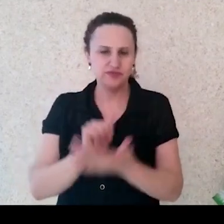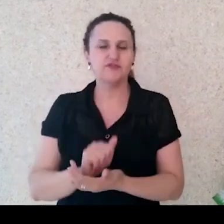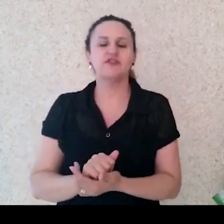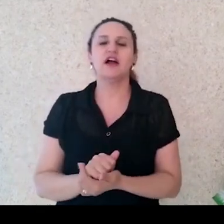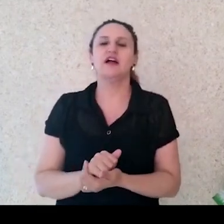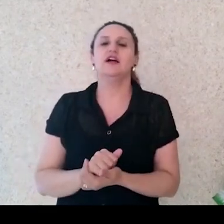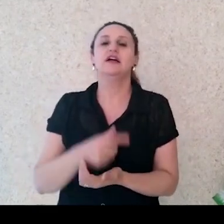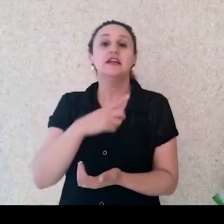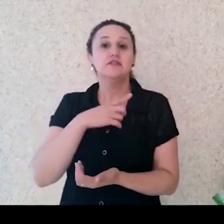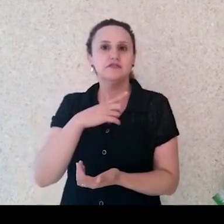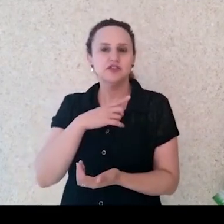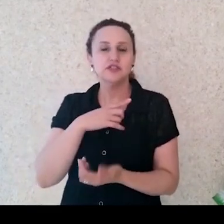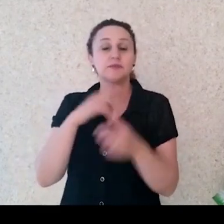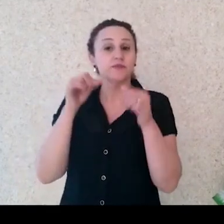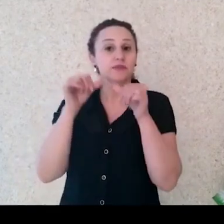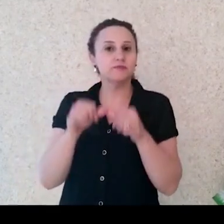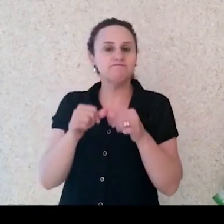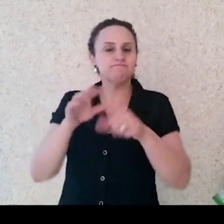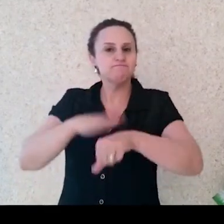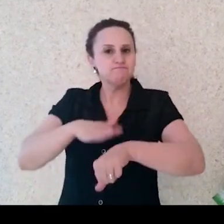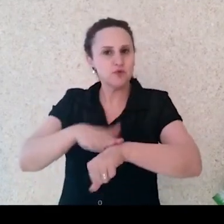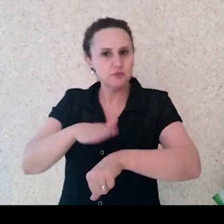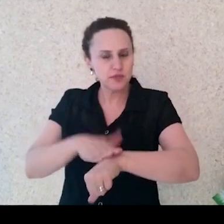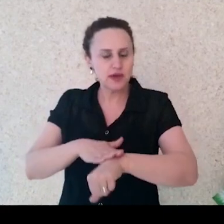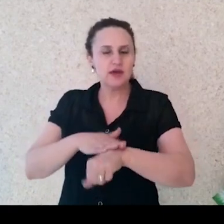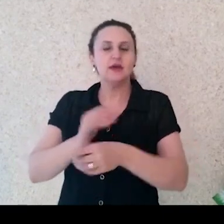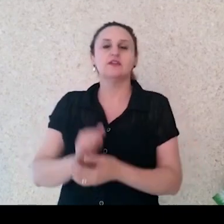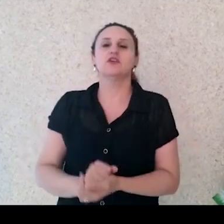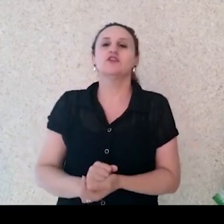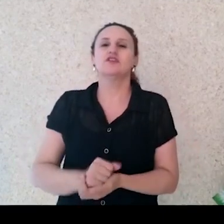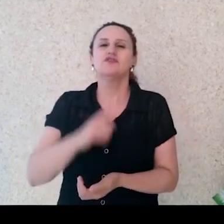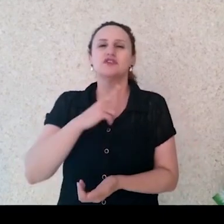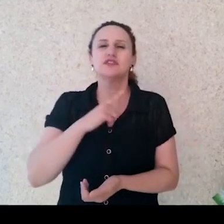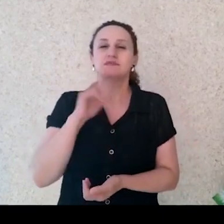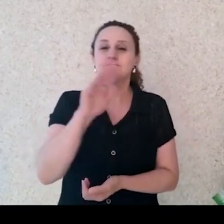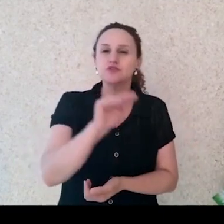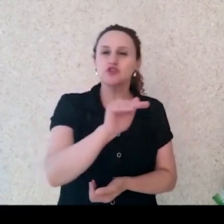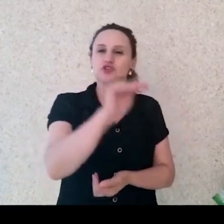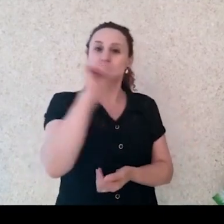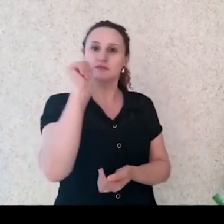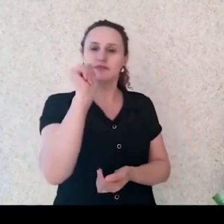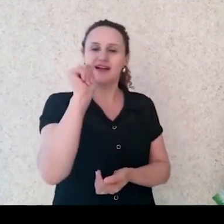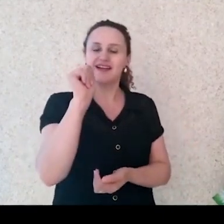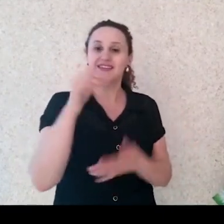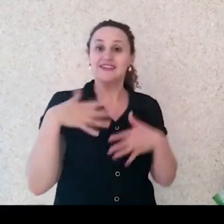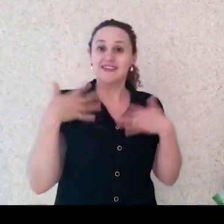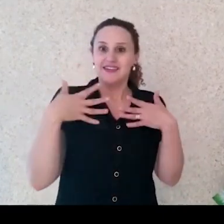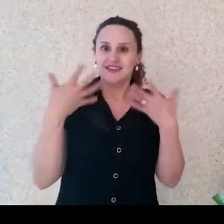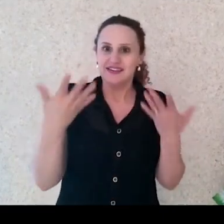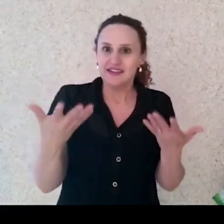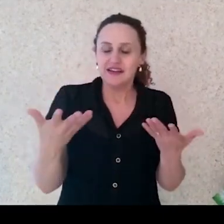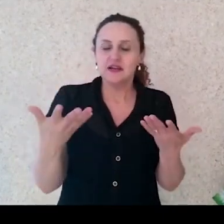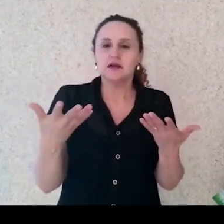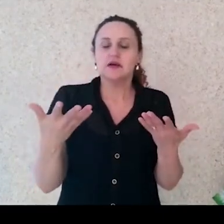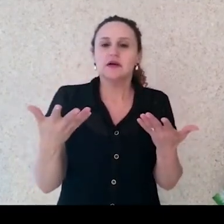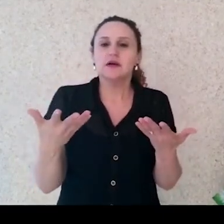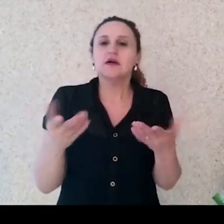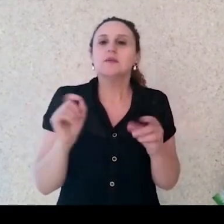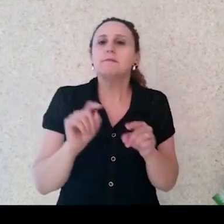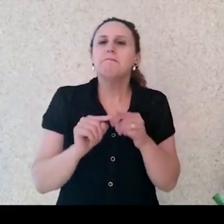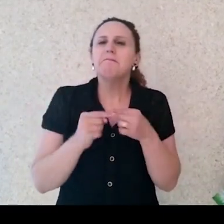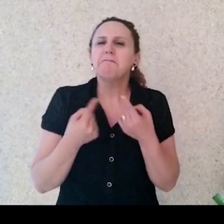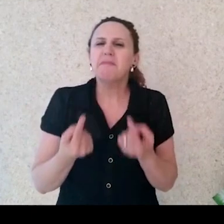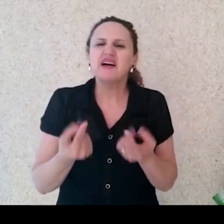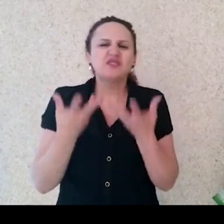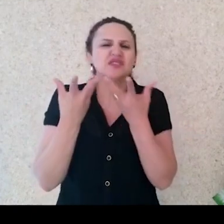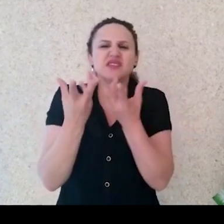como você está num momento do mundo comum, você é chamado para uma aventura, primeiro você tenta negar essa aventura, depois você